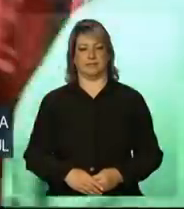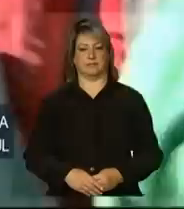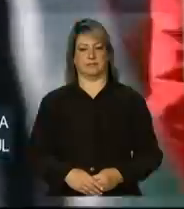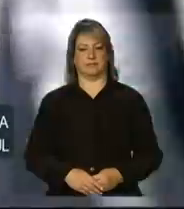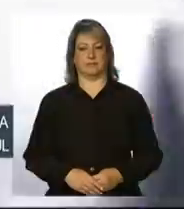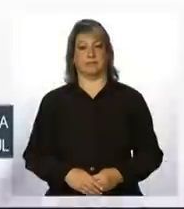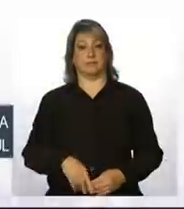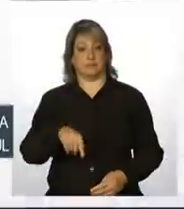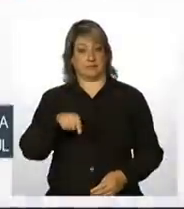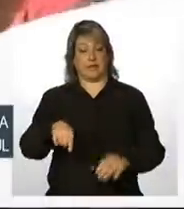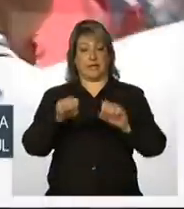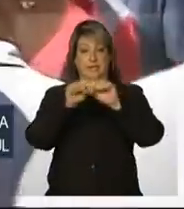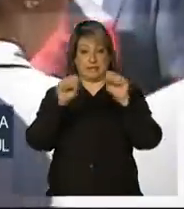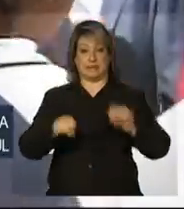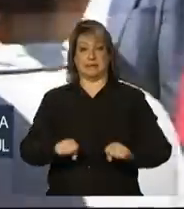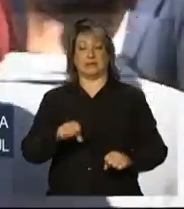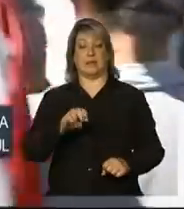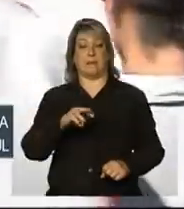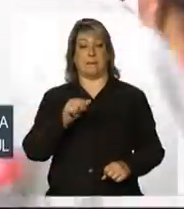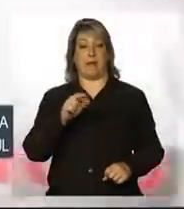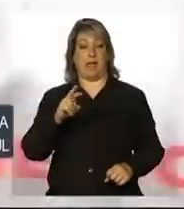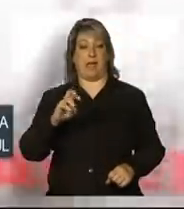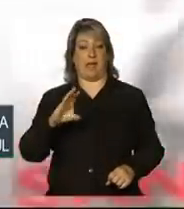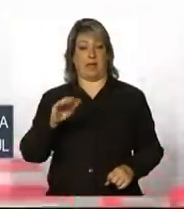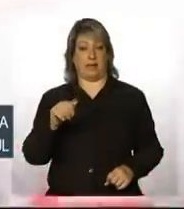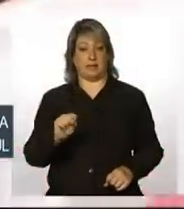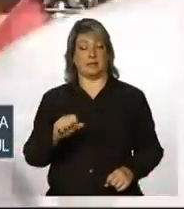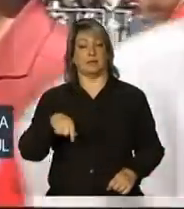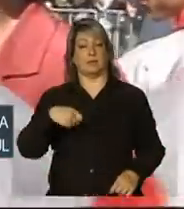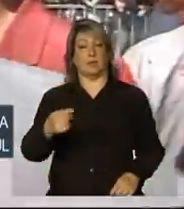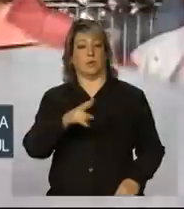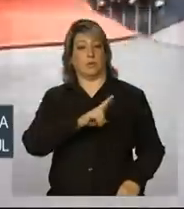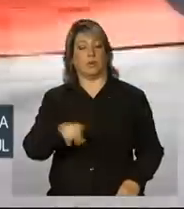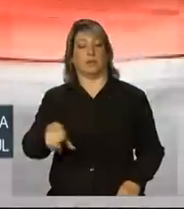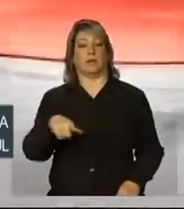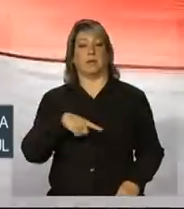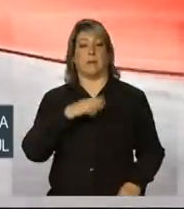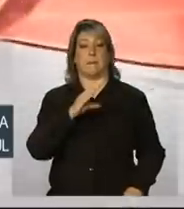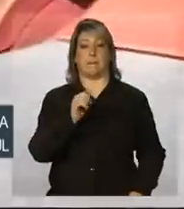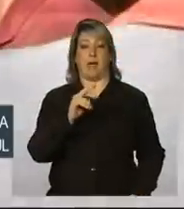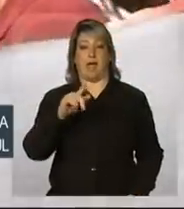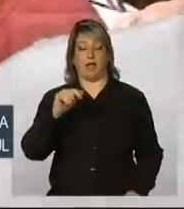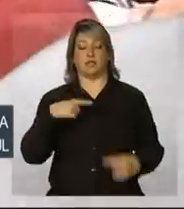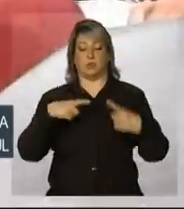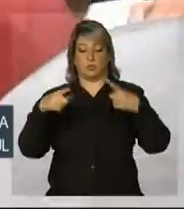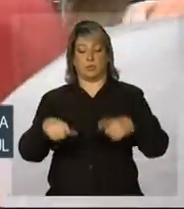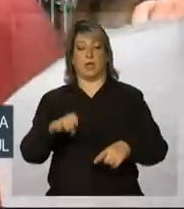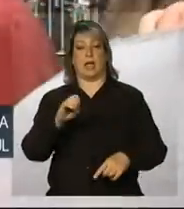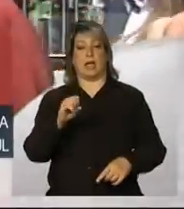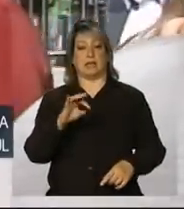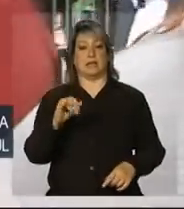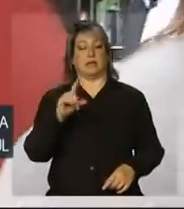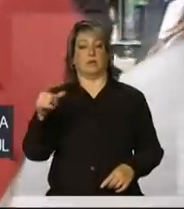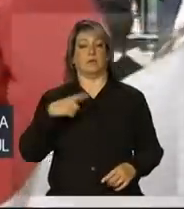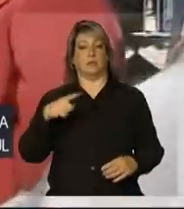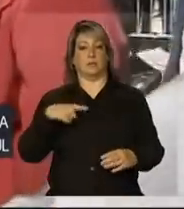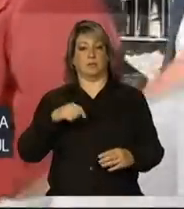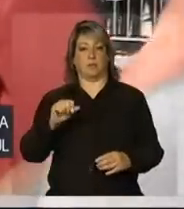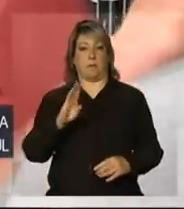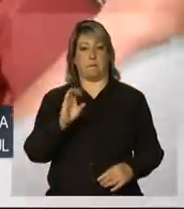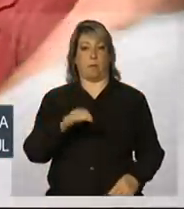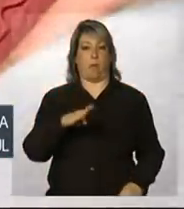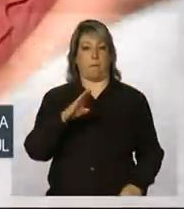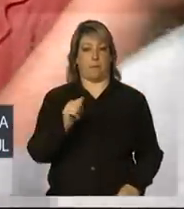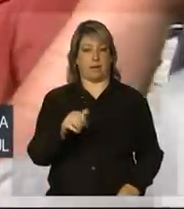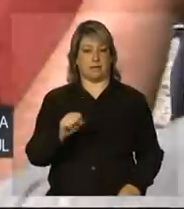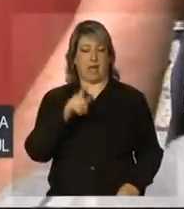O sistema Marrecas contém barragem, estação de bombeamento de água bruta, adutora de água